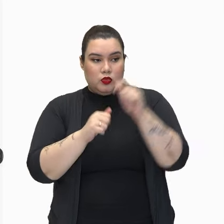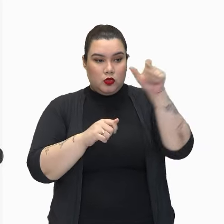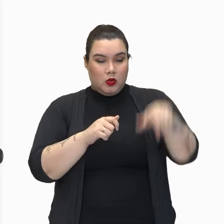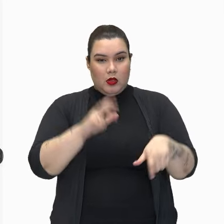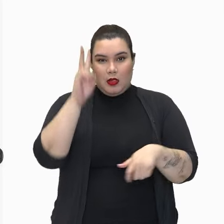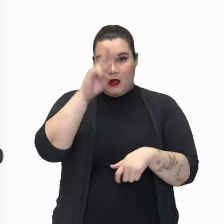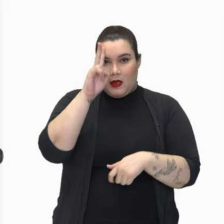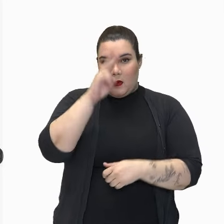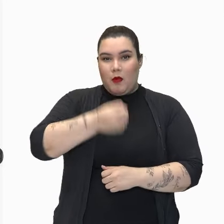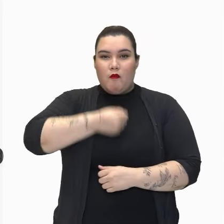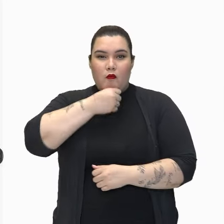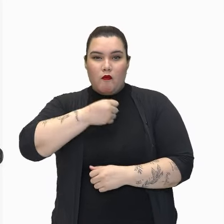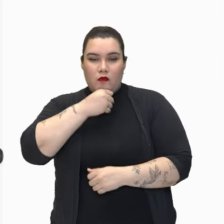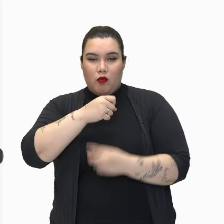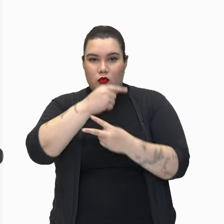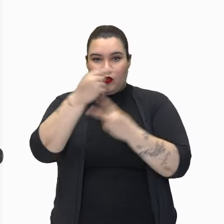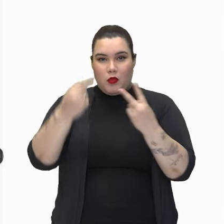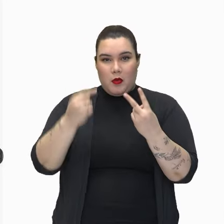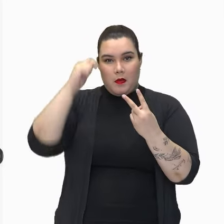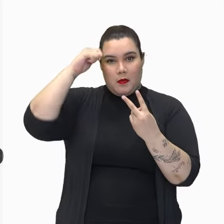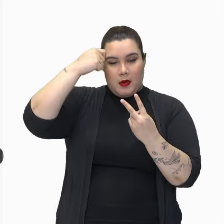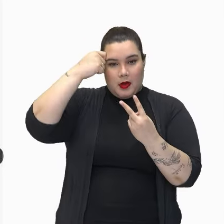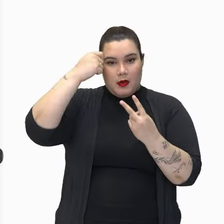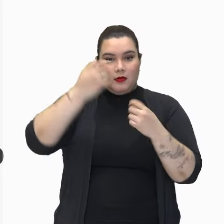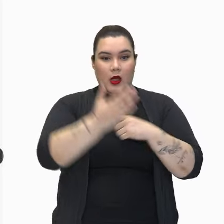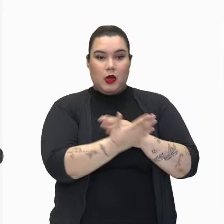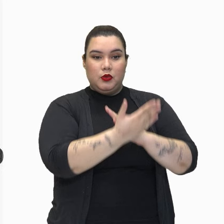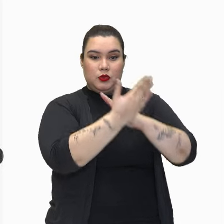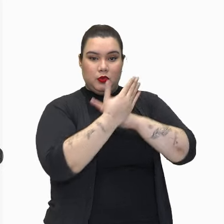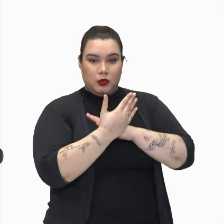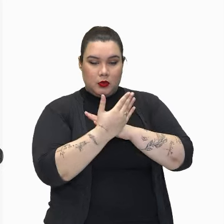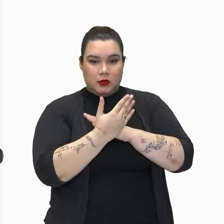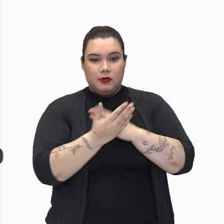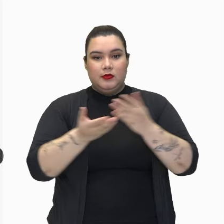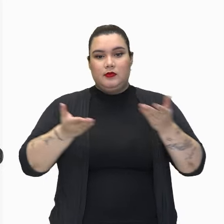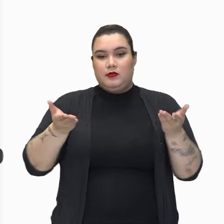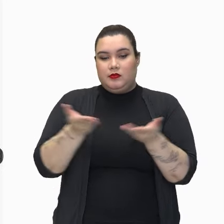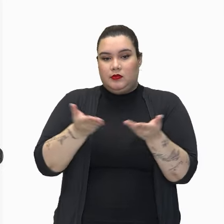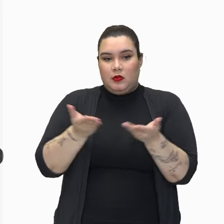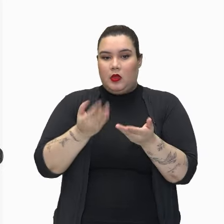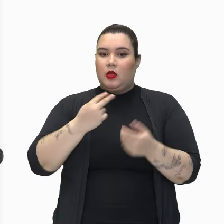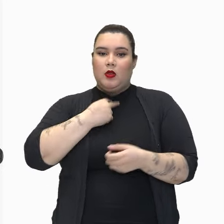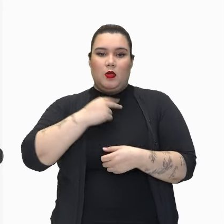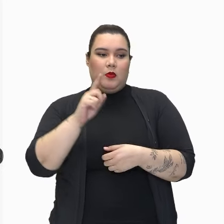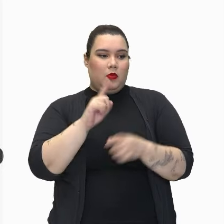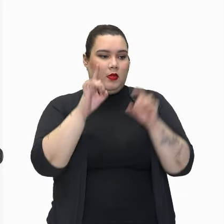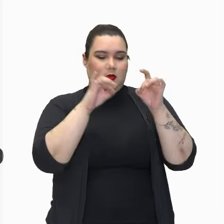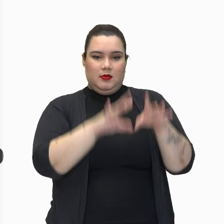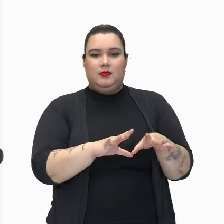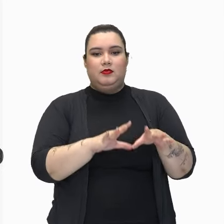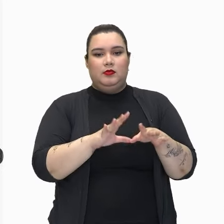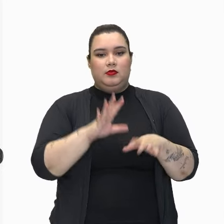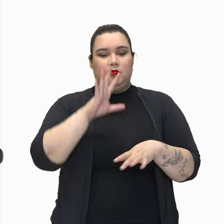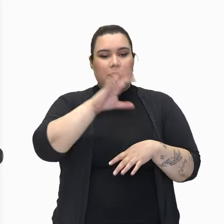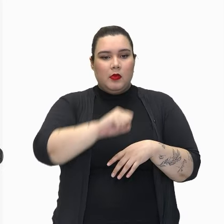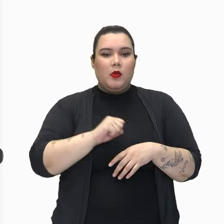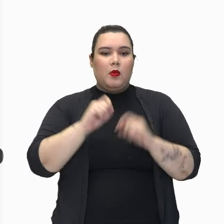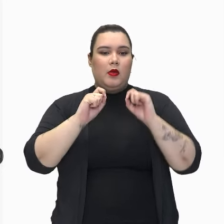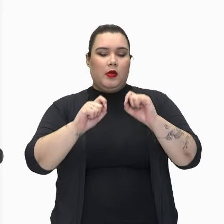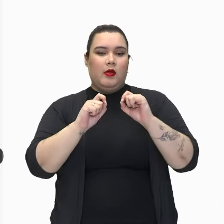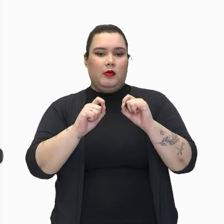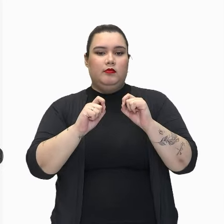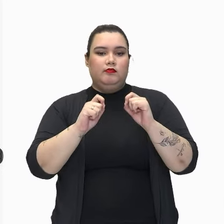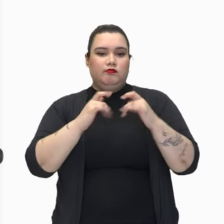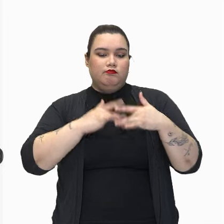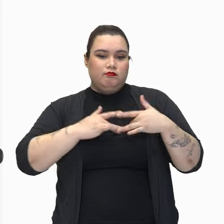pretos samaritanos, que, ao hábito de se desvelarem, agora não podiam deixar nem por nada, pegou chão, sem